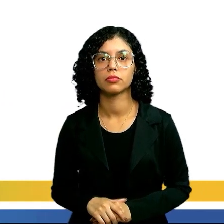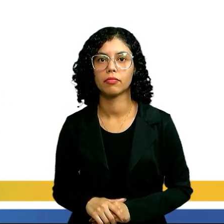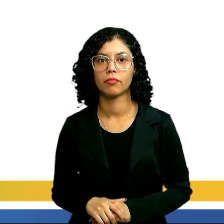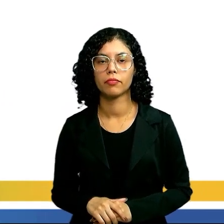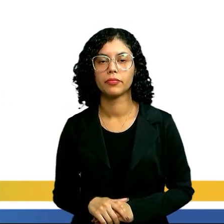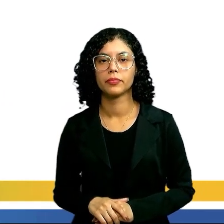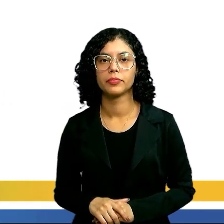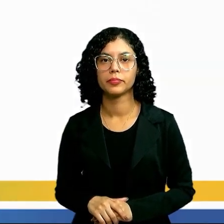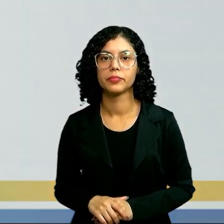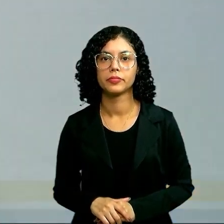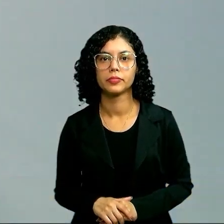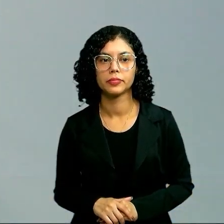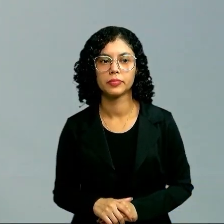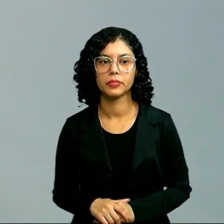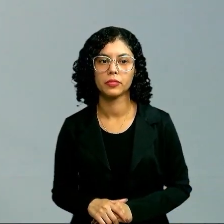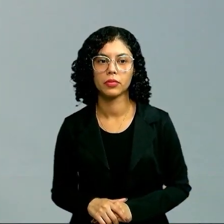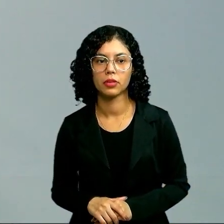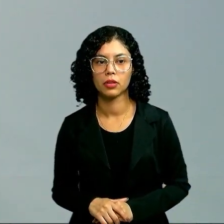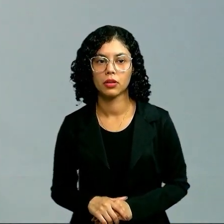atenção.